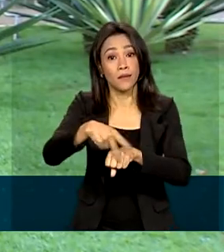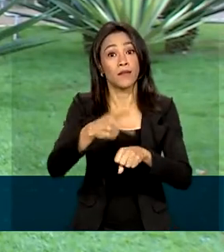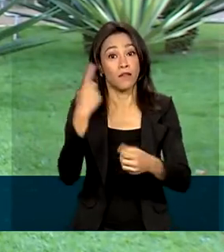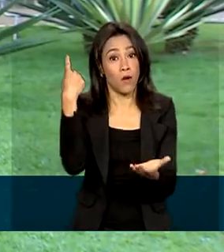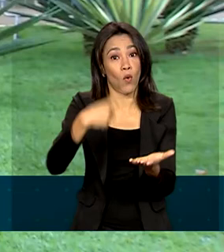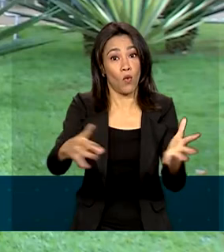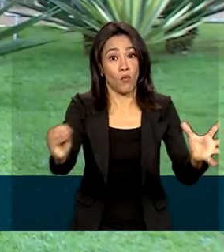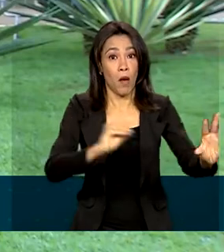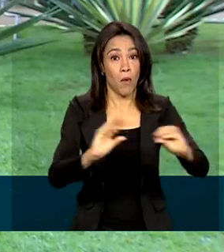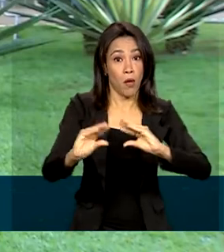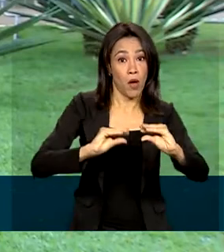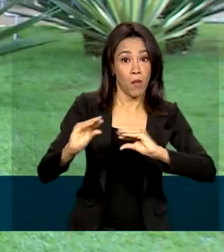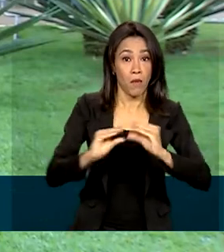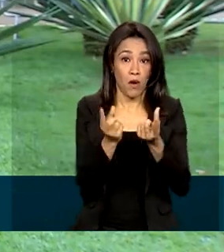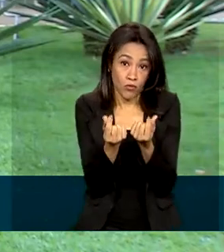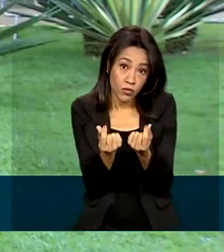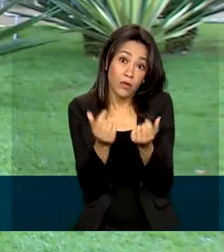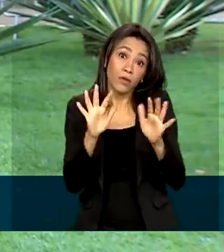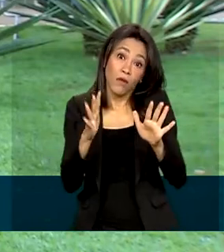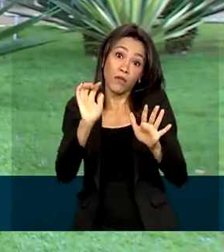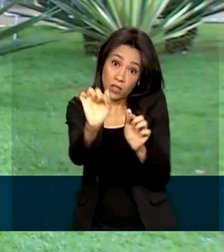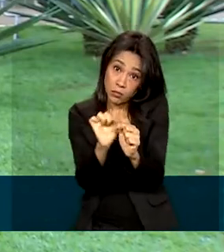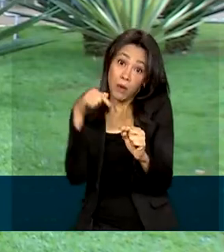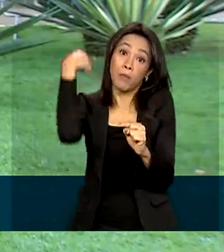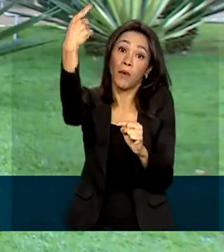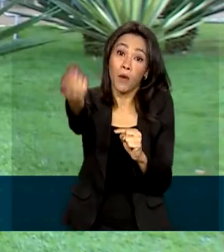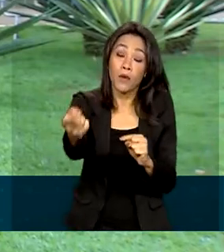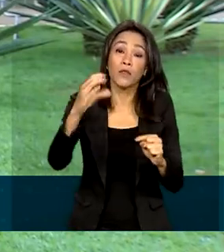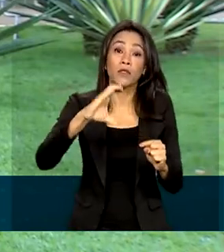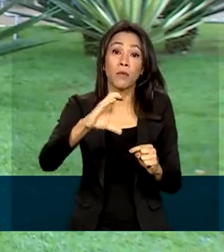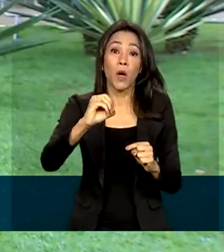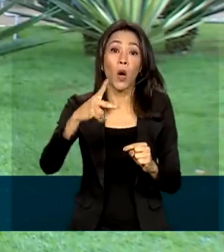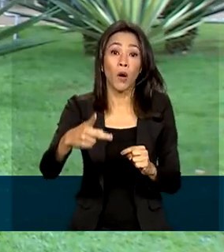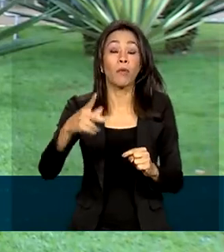Essa regulamentação talvez fique para a próxima COP, que será em Dubai, do ano que vem.